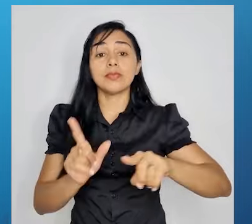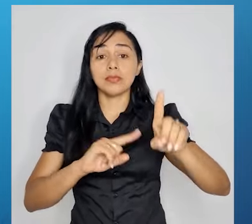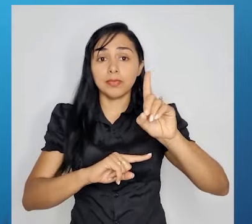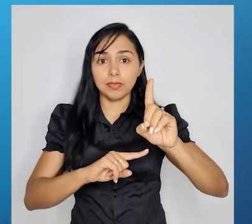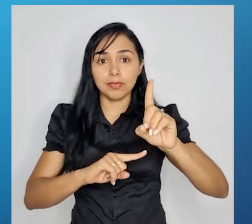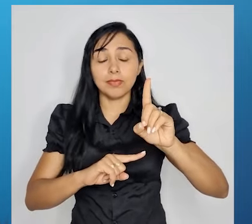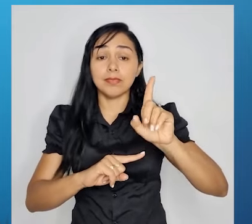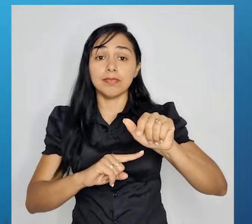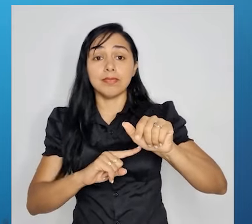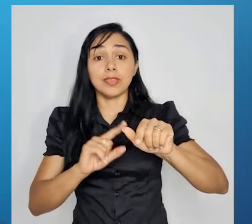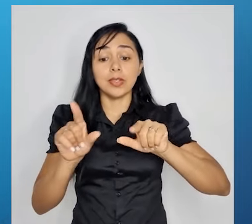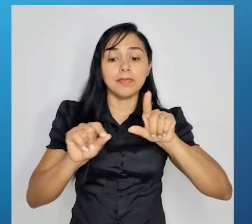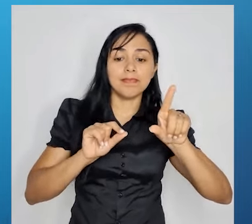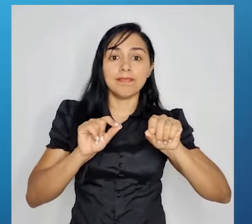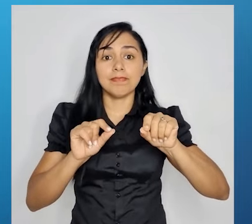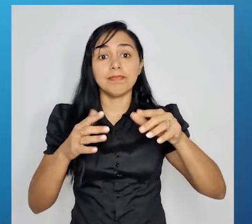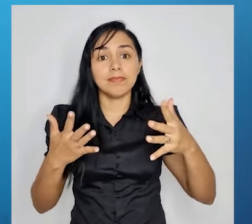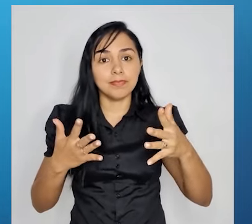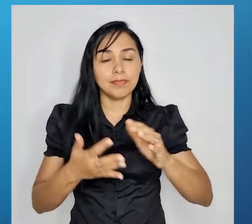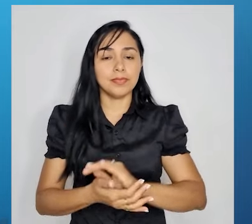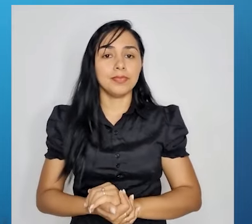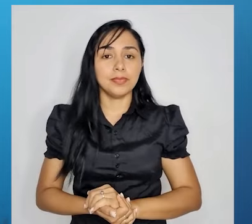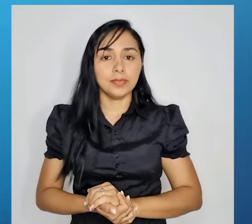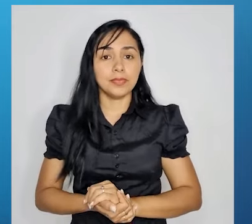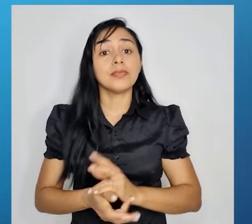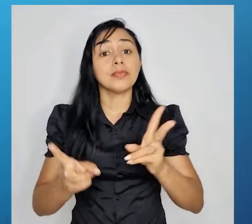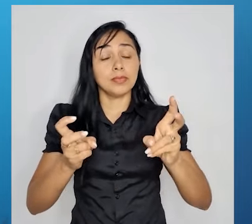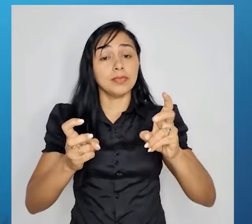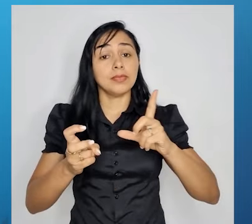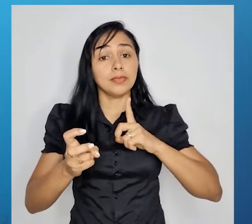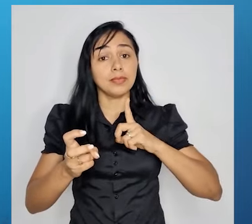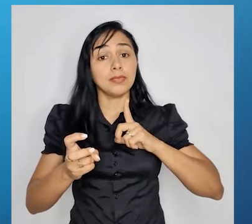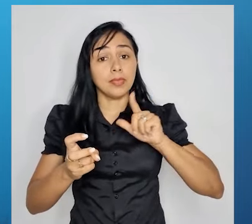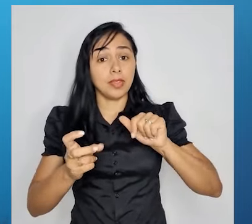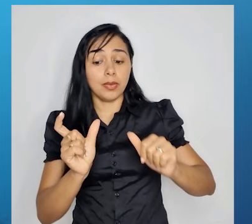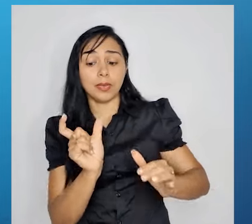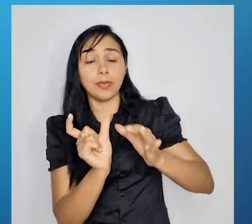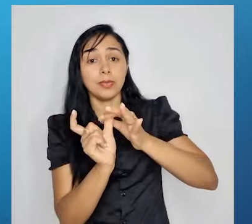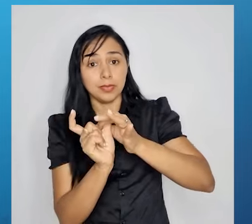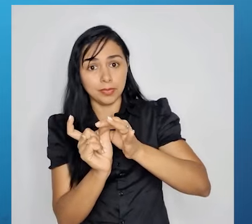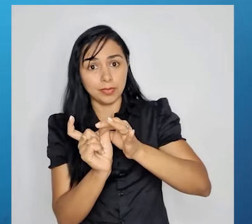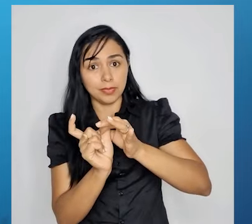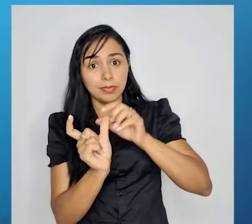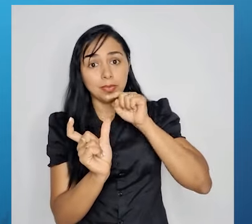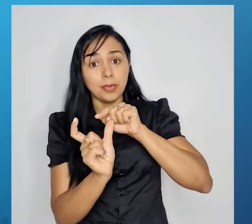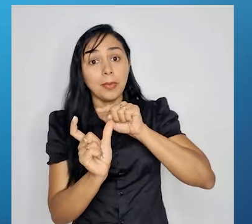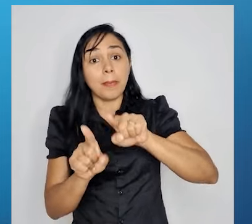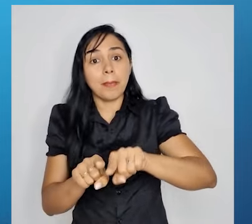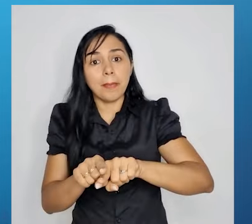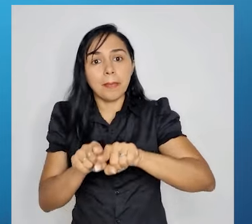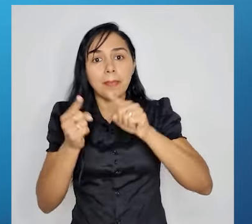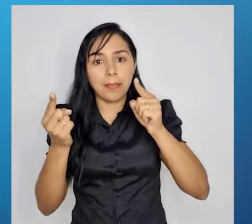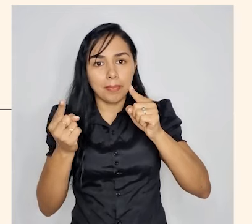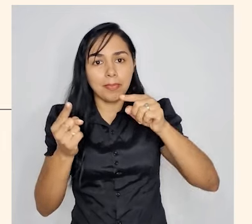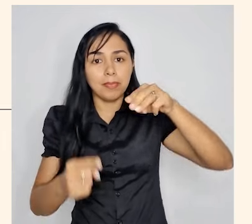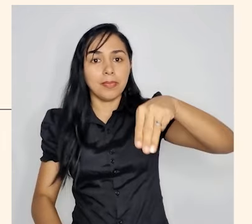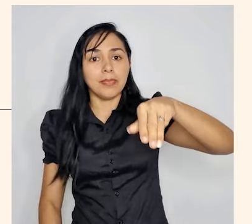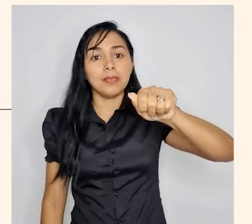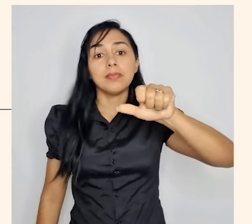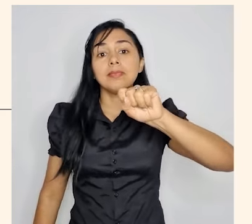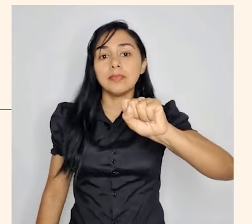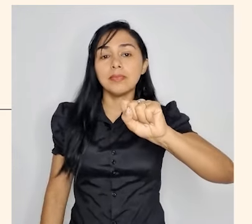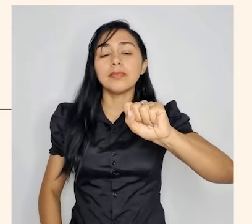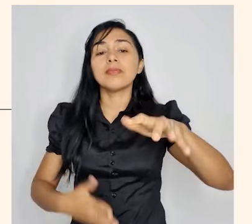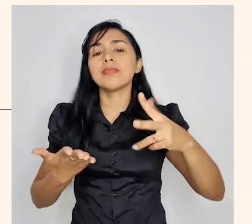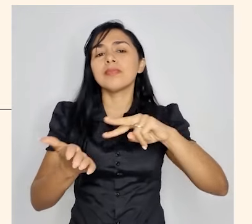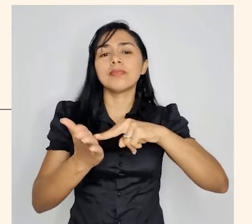Aqui nós temos uma palavra que é uma conjunção, mas, tá? E qual é o sentido que ela está dando para essa